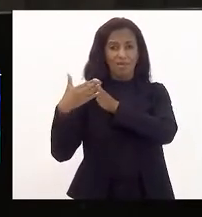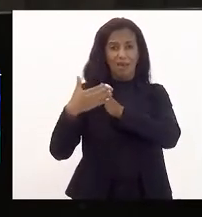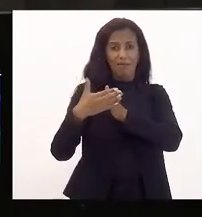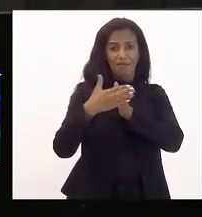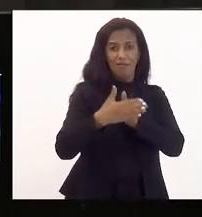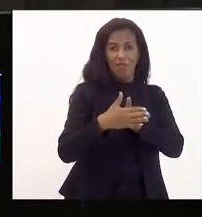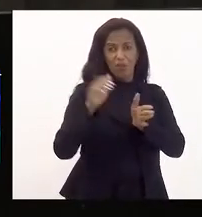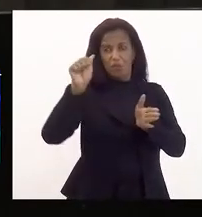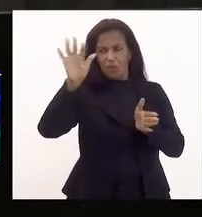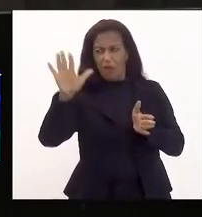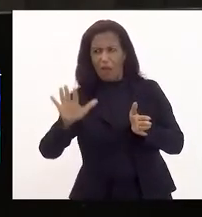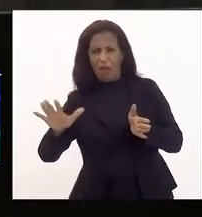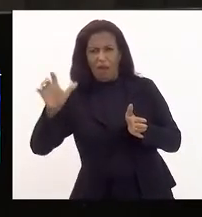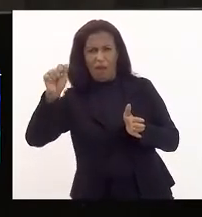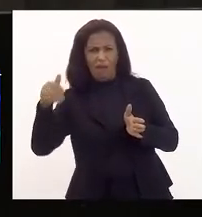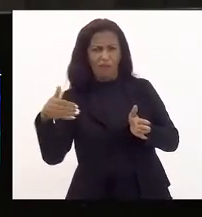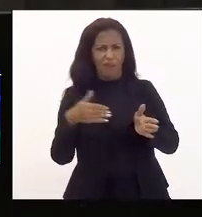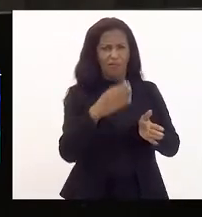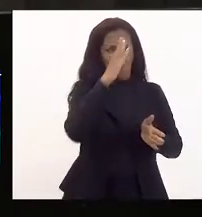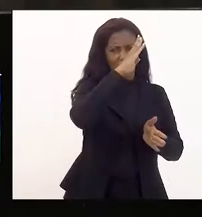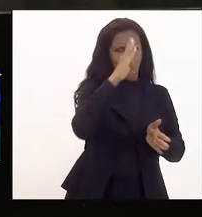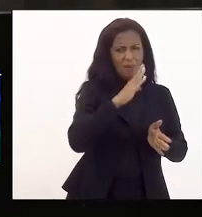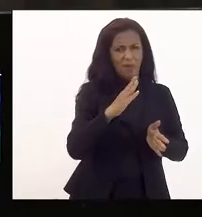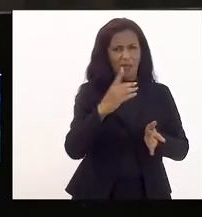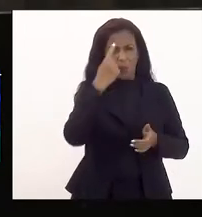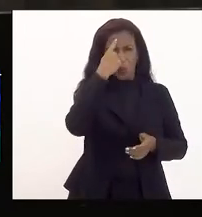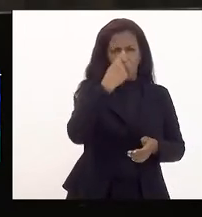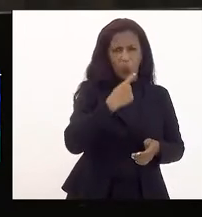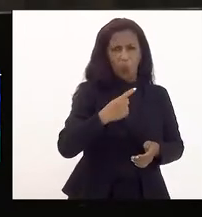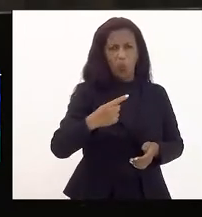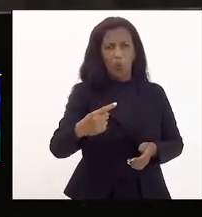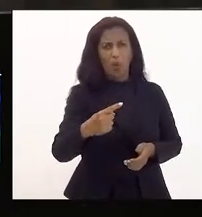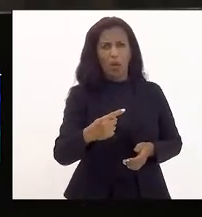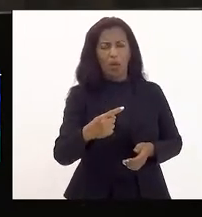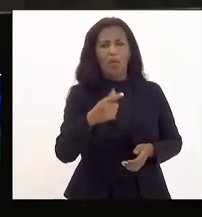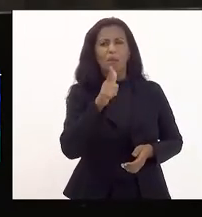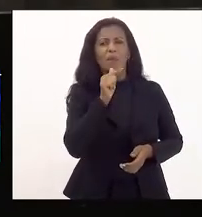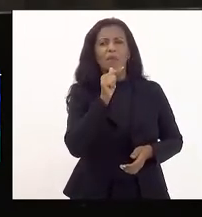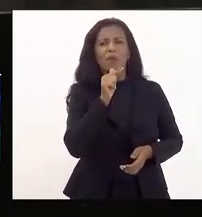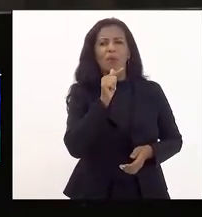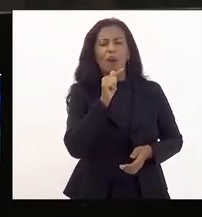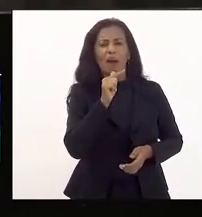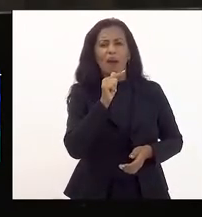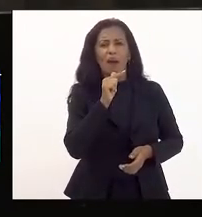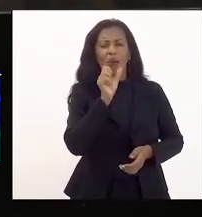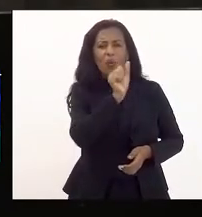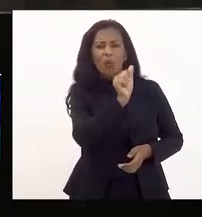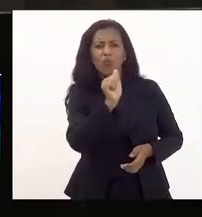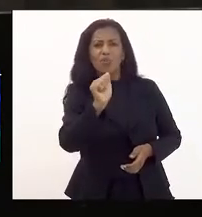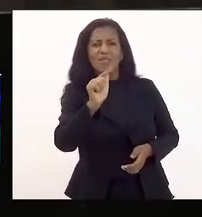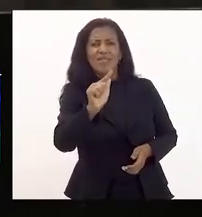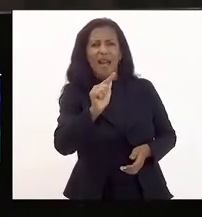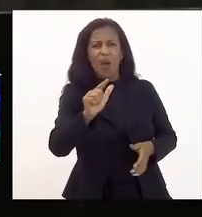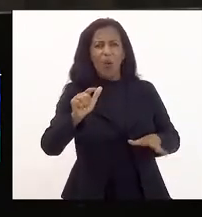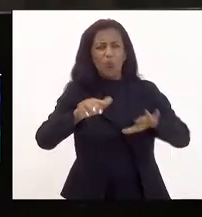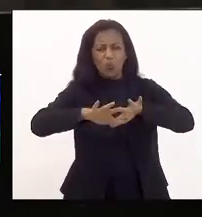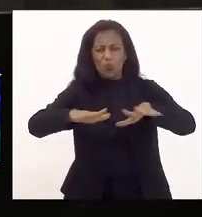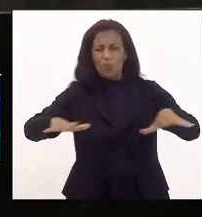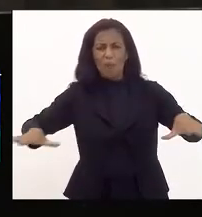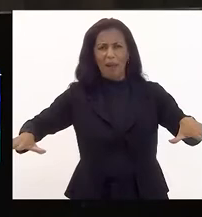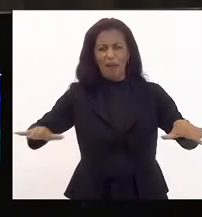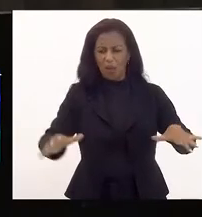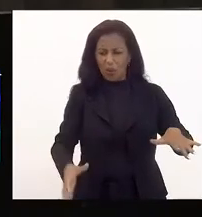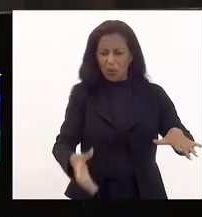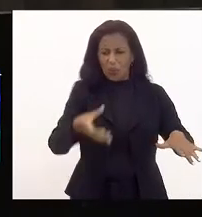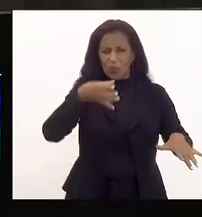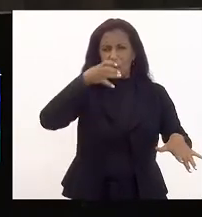essas pessoas passaram dias e dias, semanas, tomando água com sal do mar. E isso está na nossa genética até hoje.